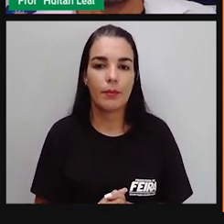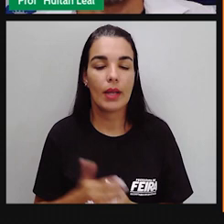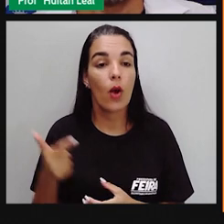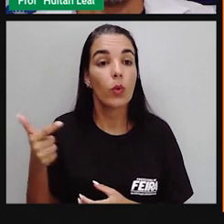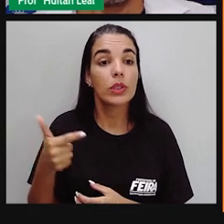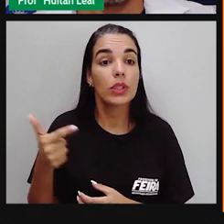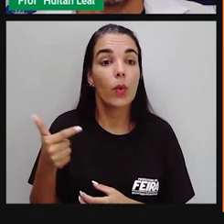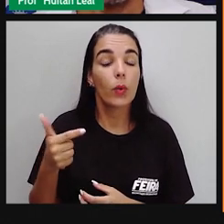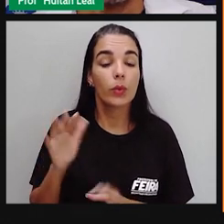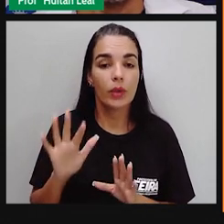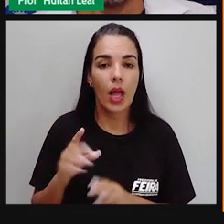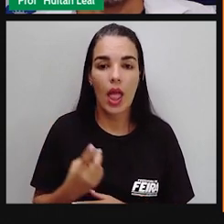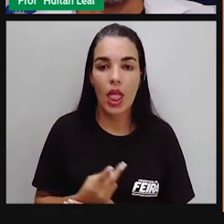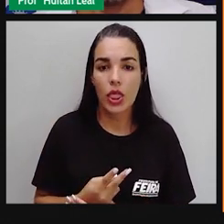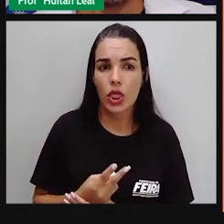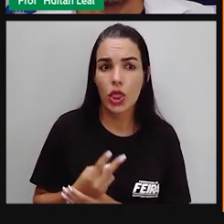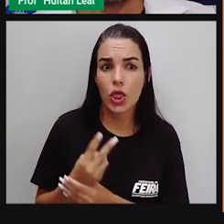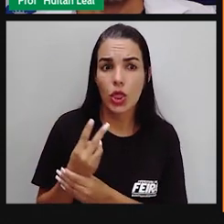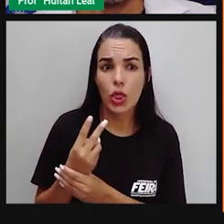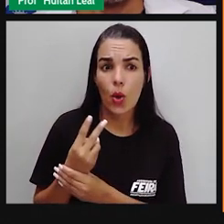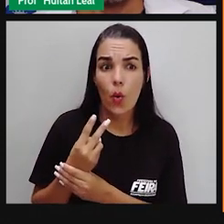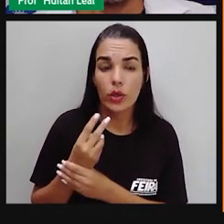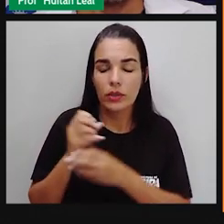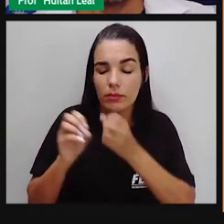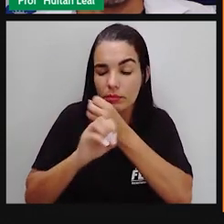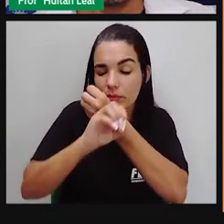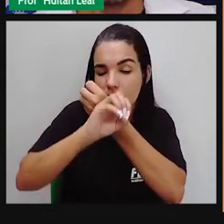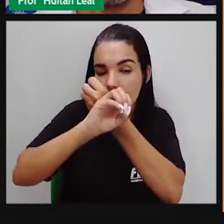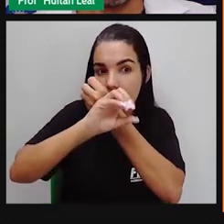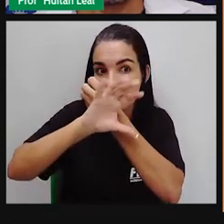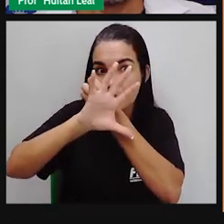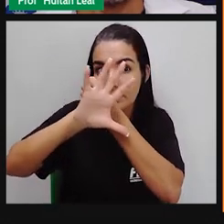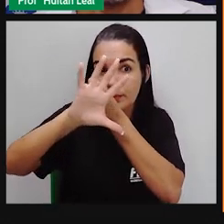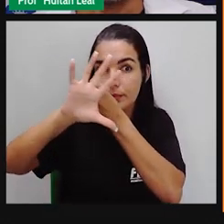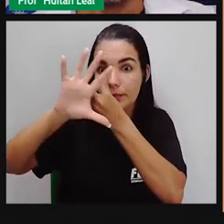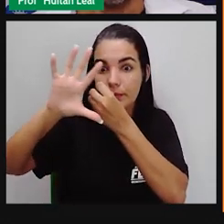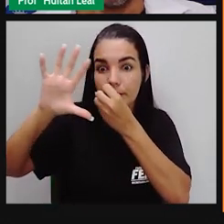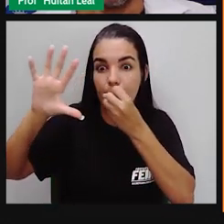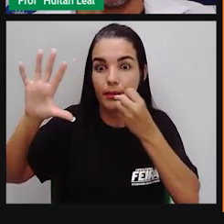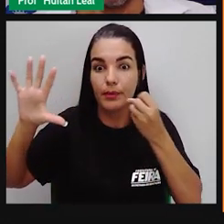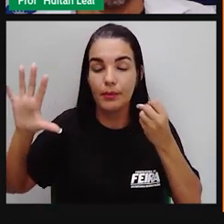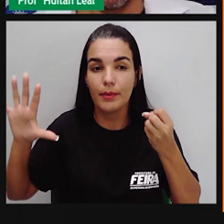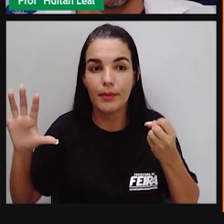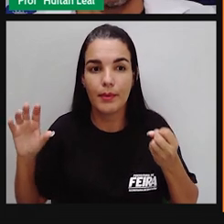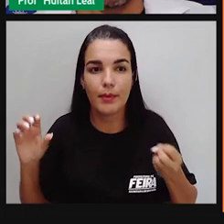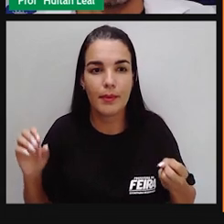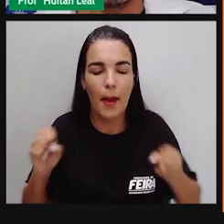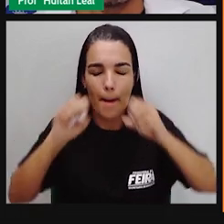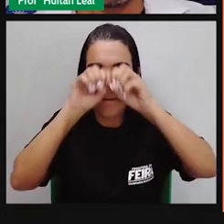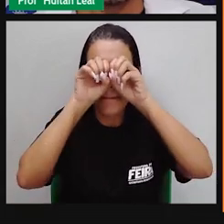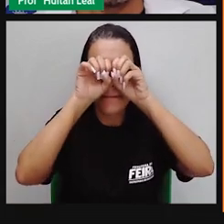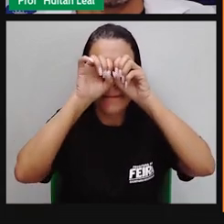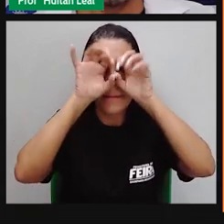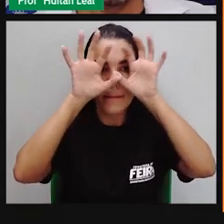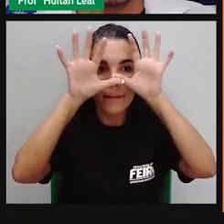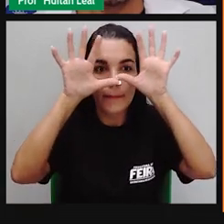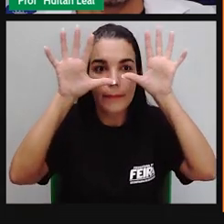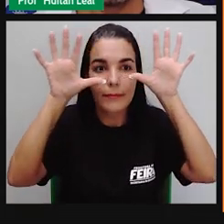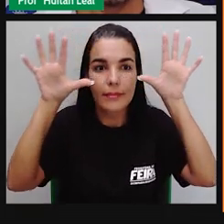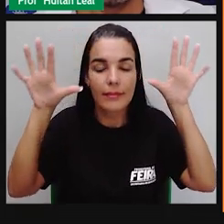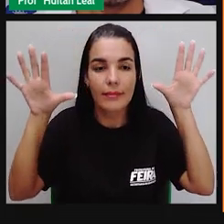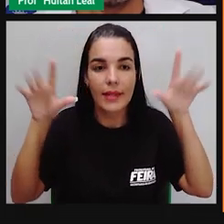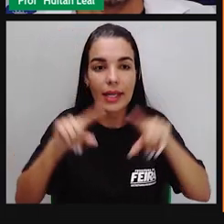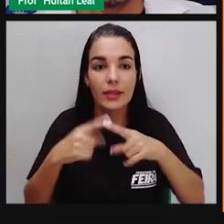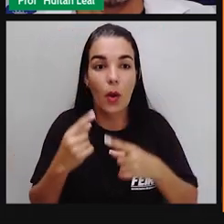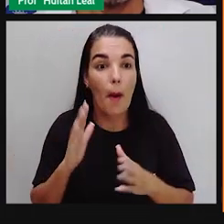Observe a segunda frase. Dois diamantes brilham em sua face. Essa comparação ainda é mais